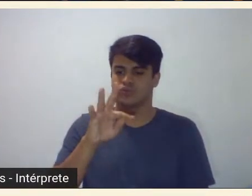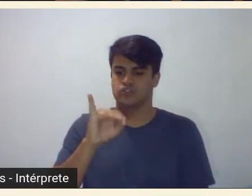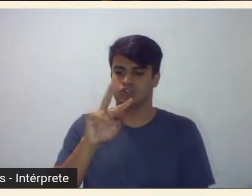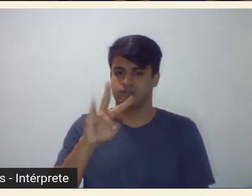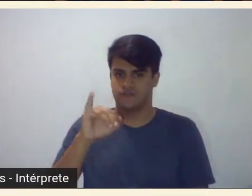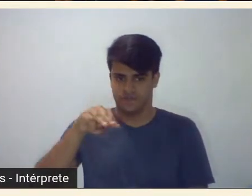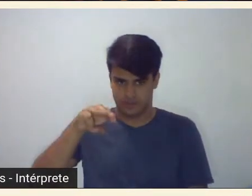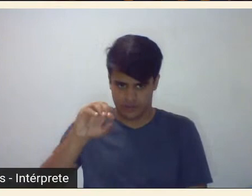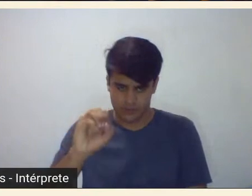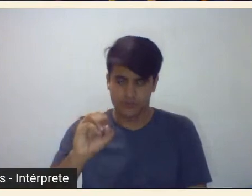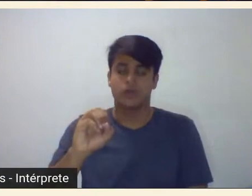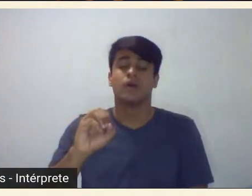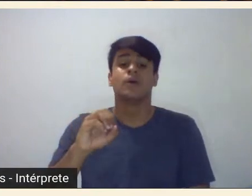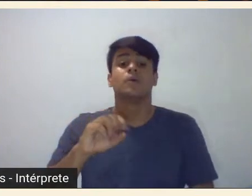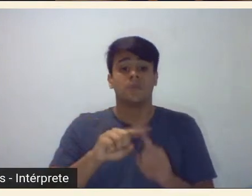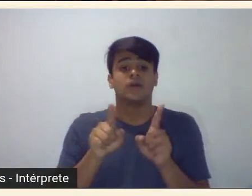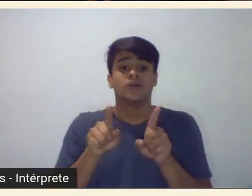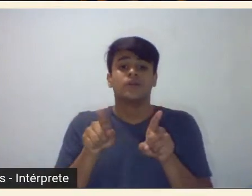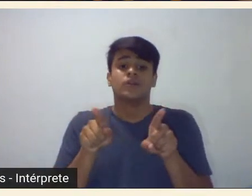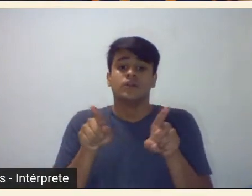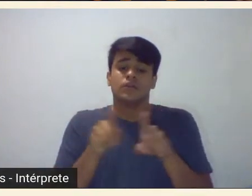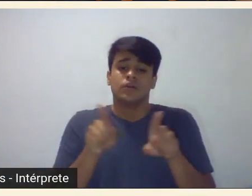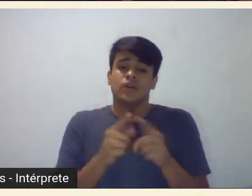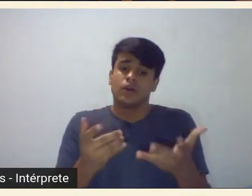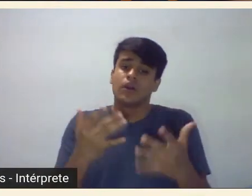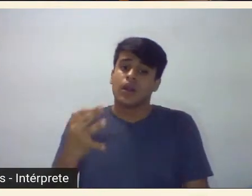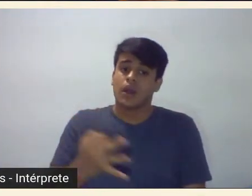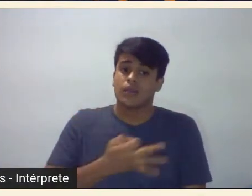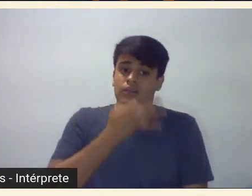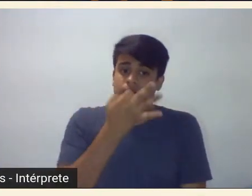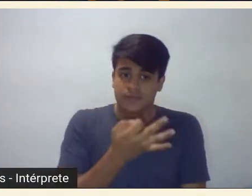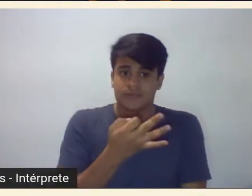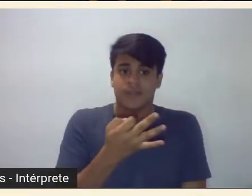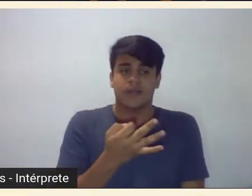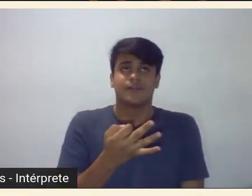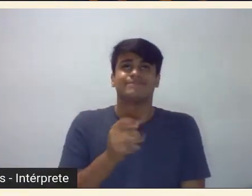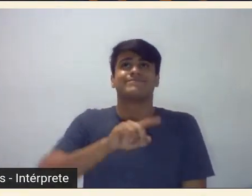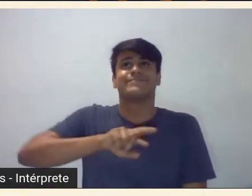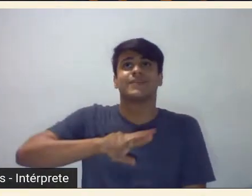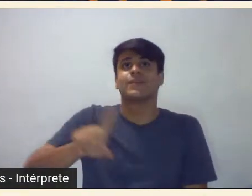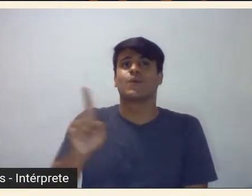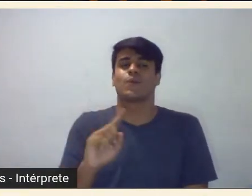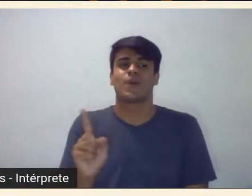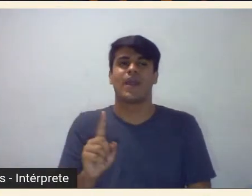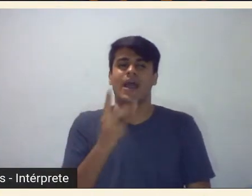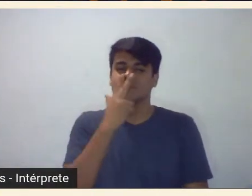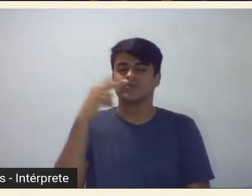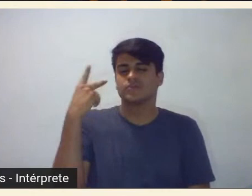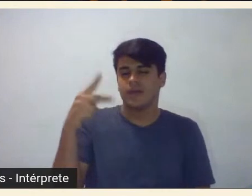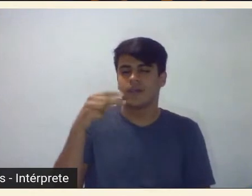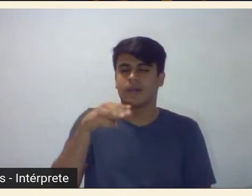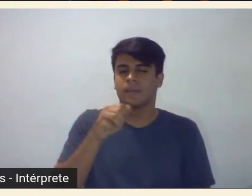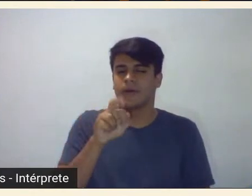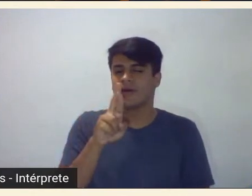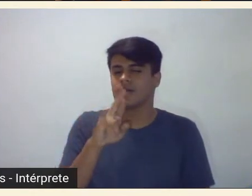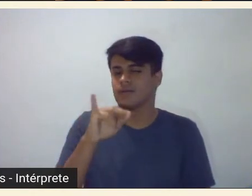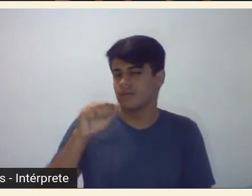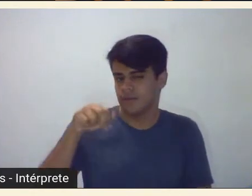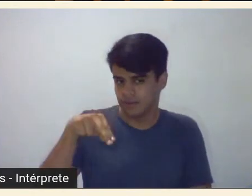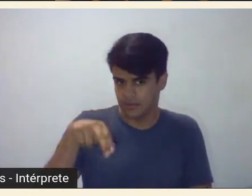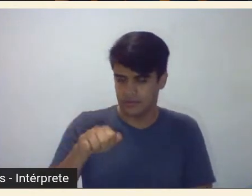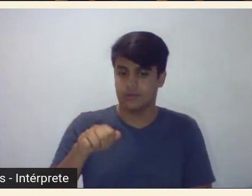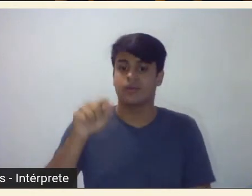e eu queria comentar que não é sobre 70 Marcos mas o trabalho da Mariana que foi